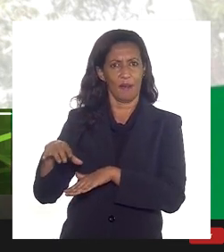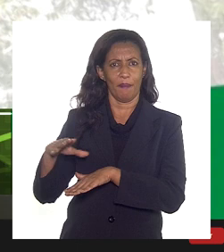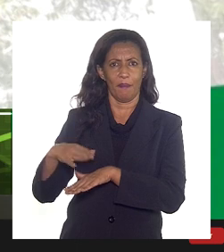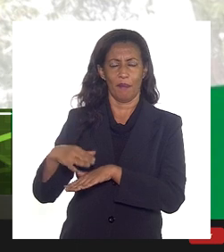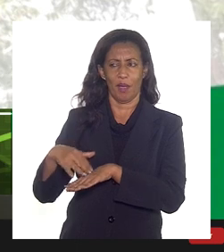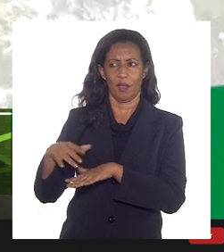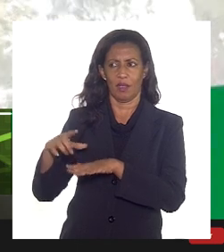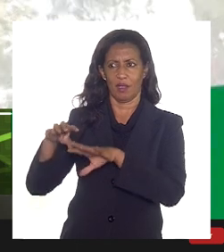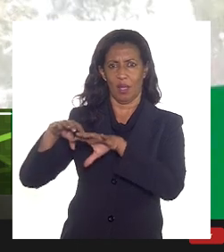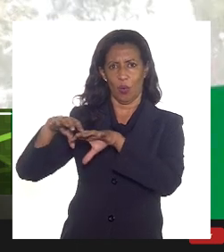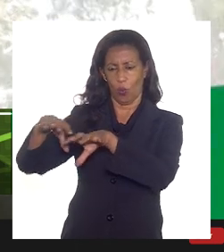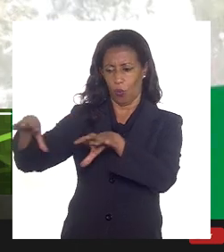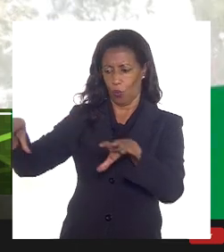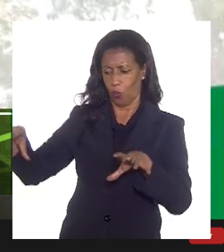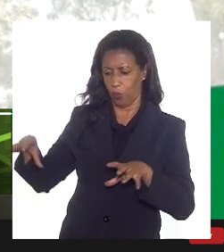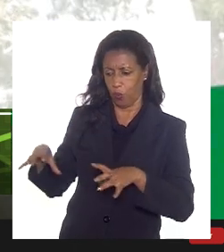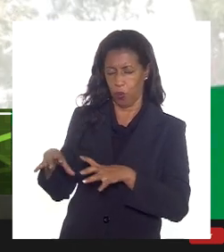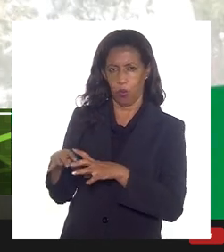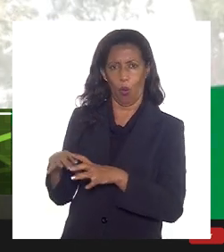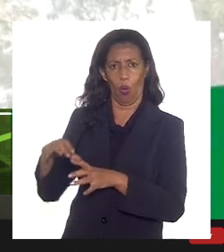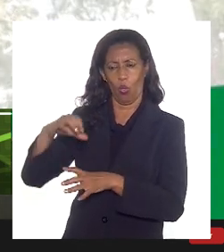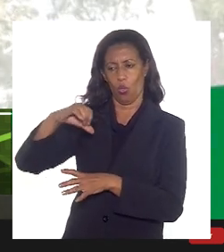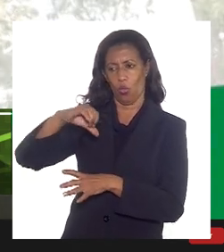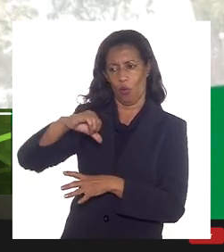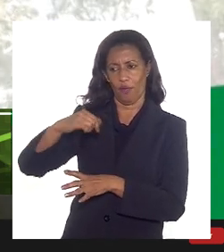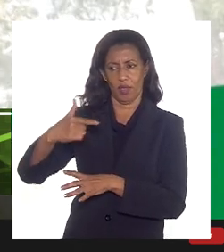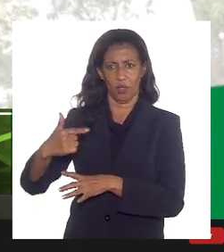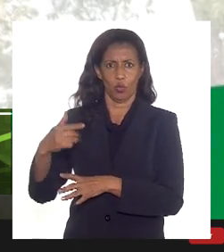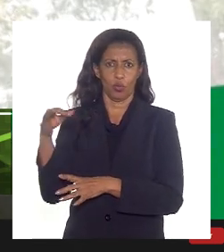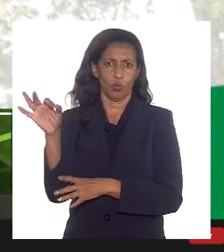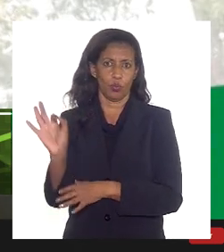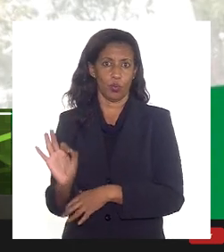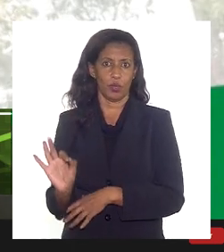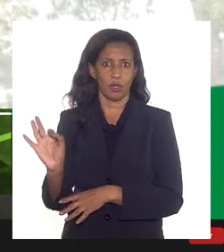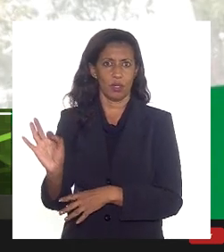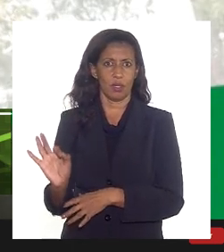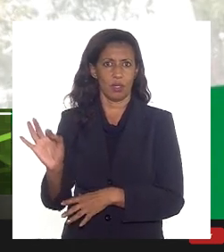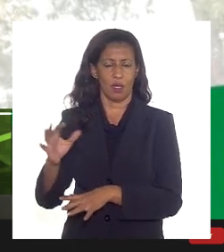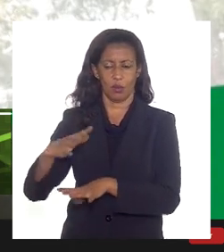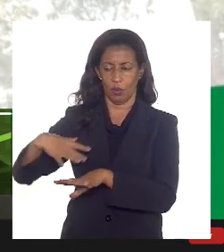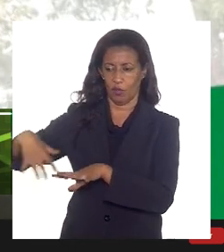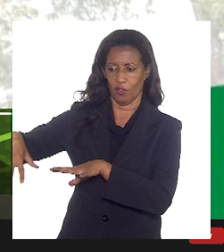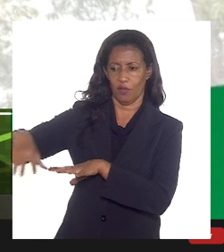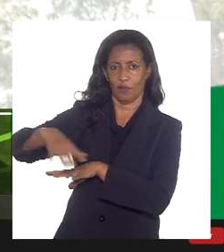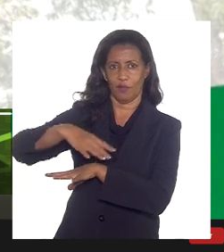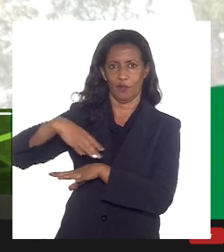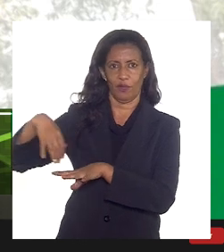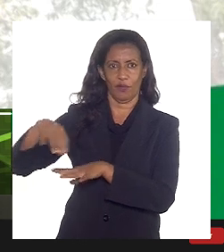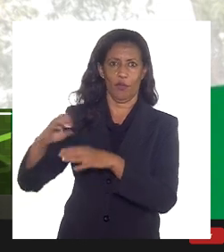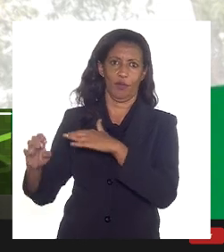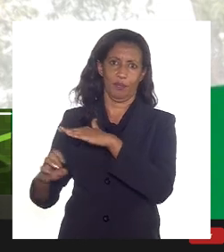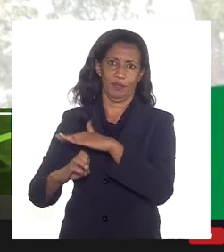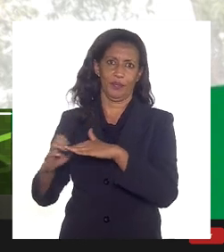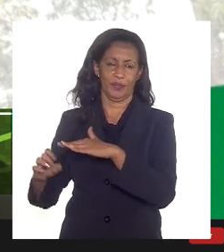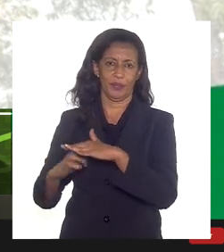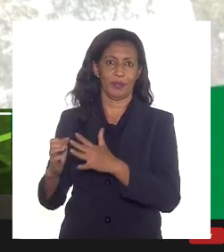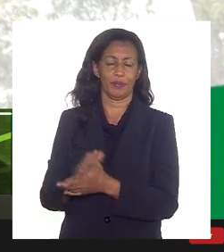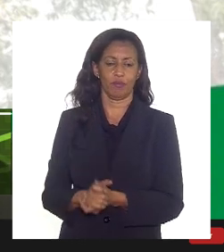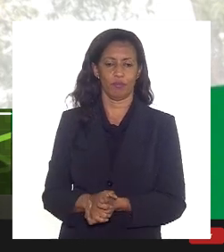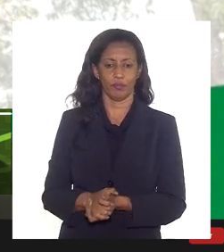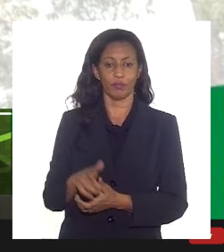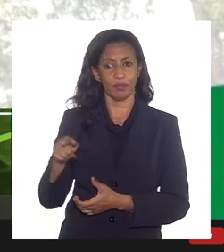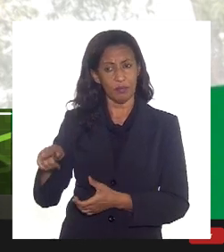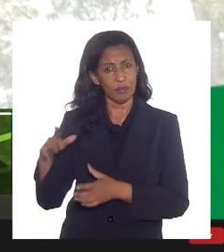jazida unitizada onde cerca de 92% envolve concessão, esse campo